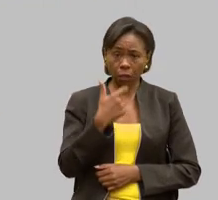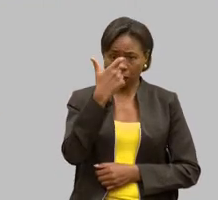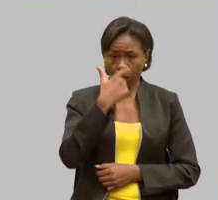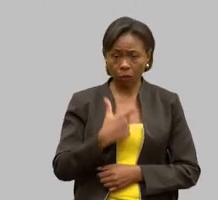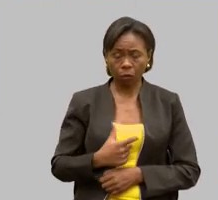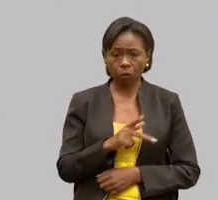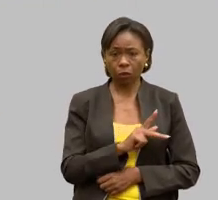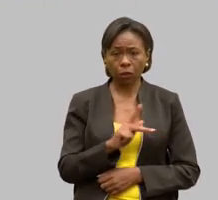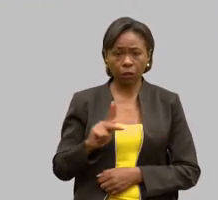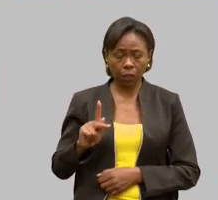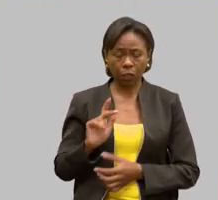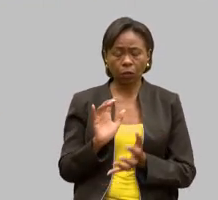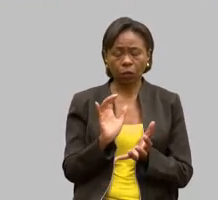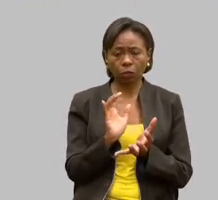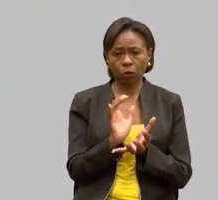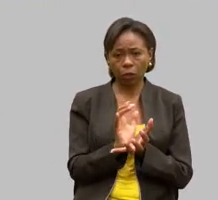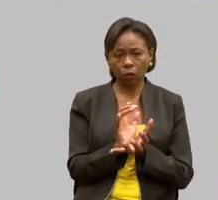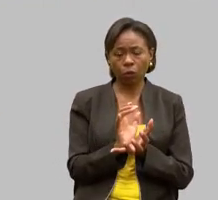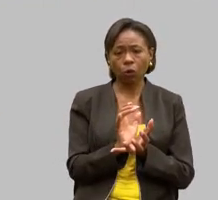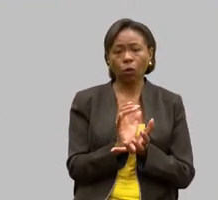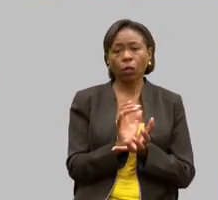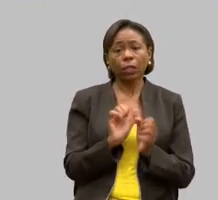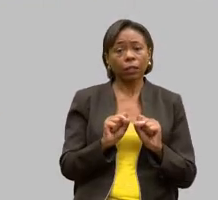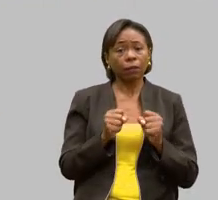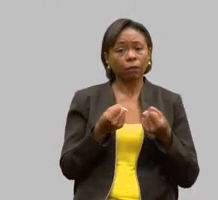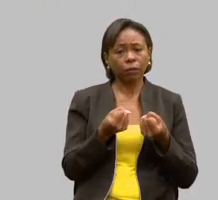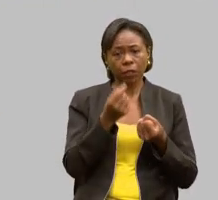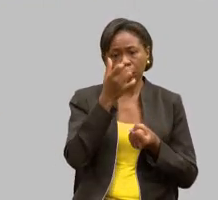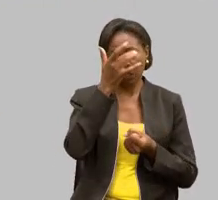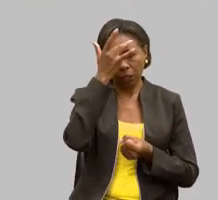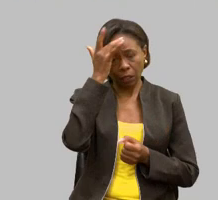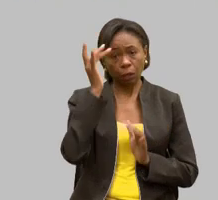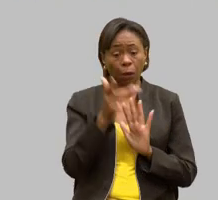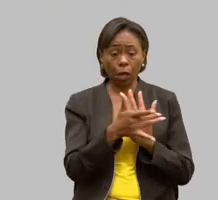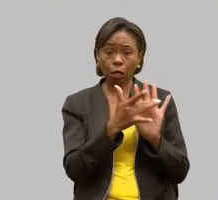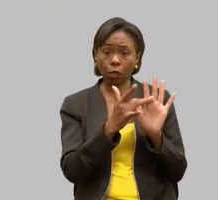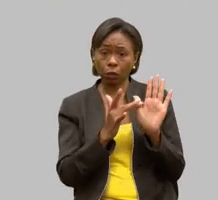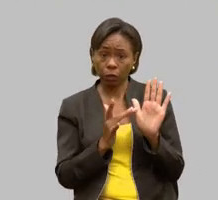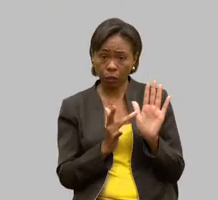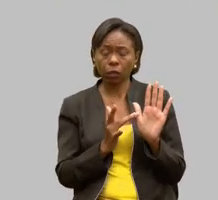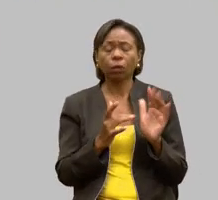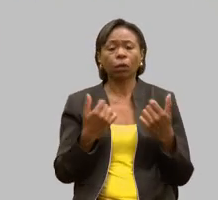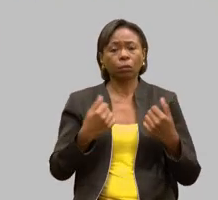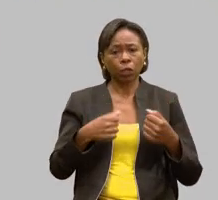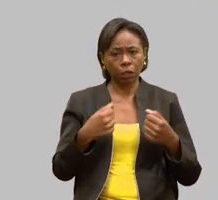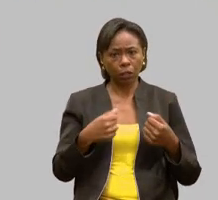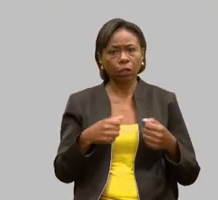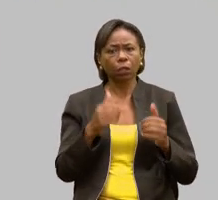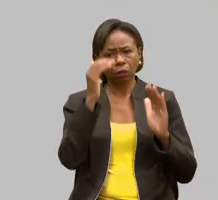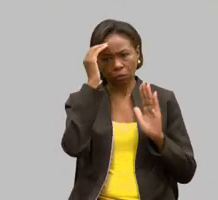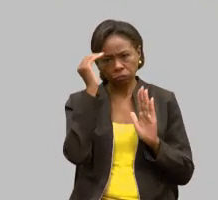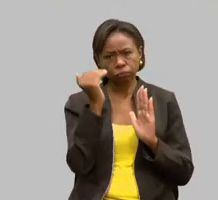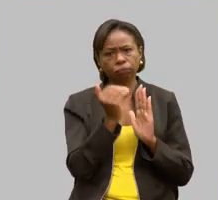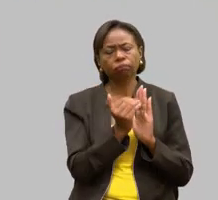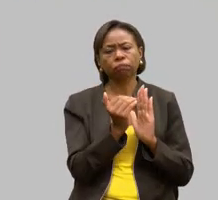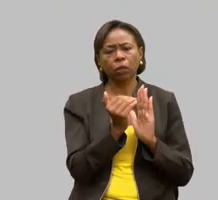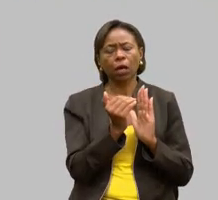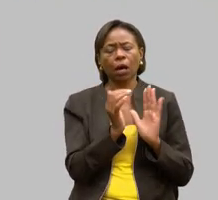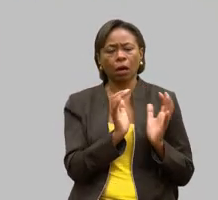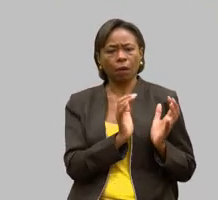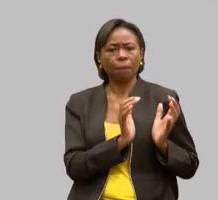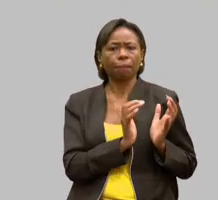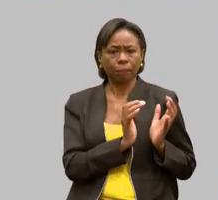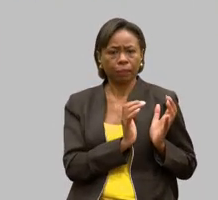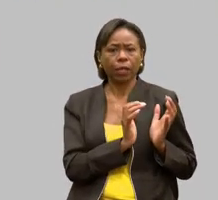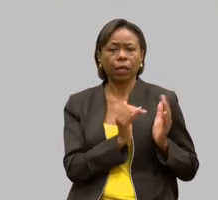Pessoas com Deficiência, tenho que defender e honrar a APAE esta instituição